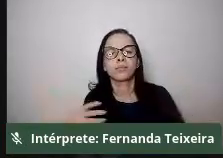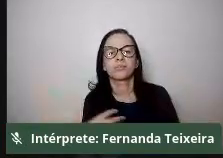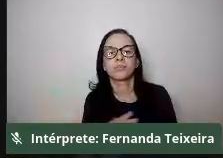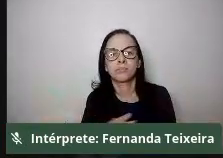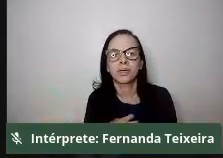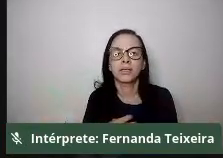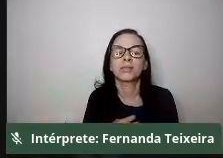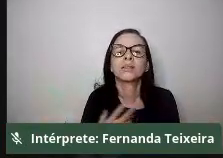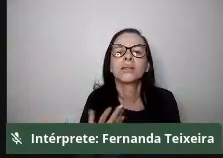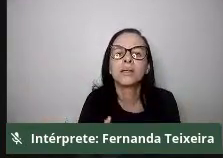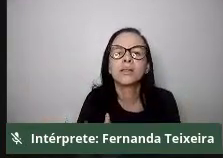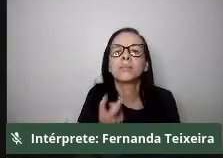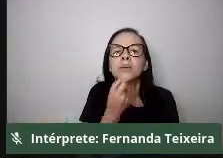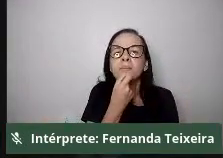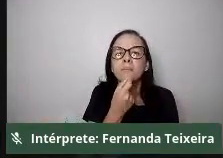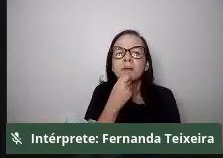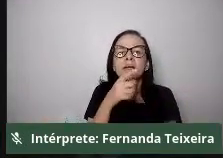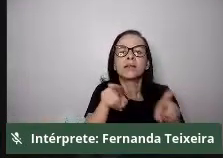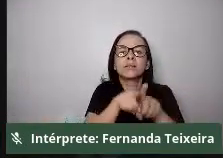quilombola de Valéria. Por favor.